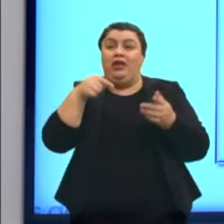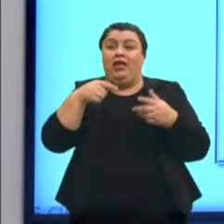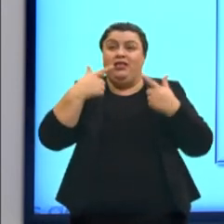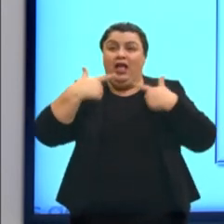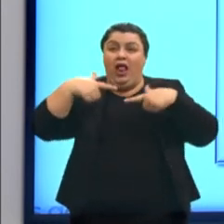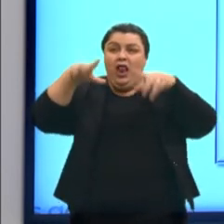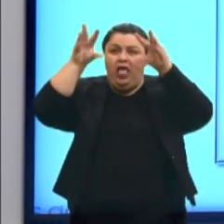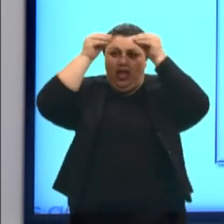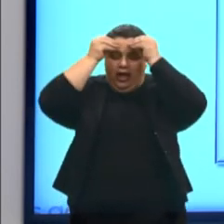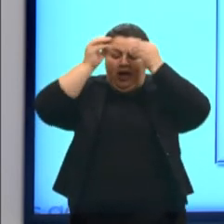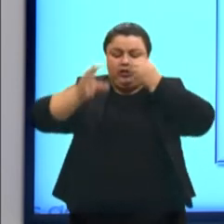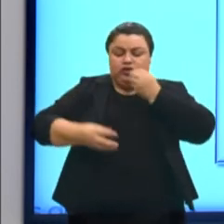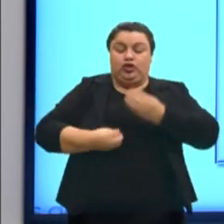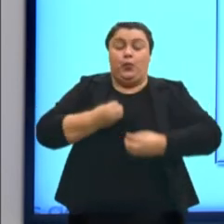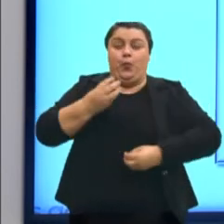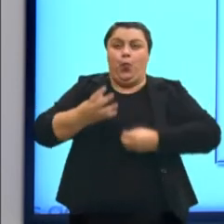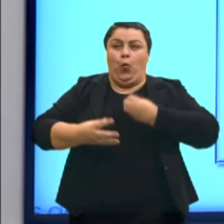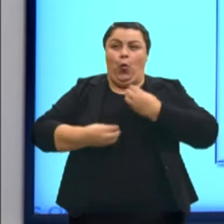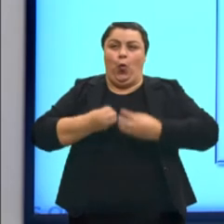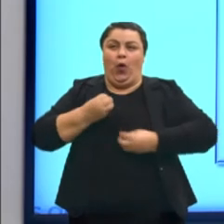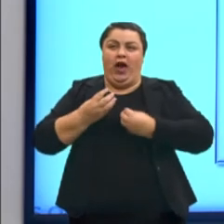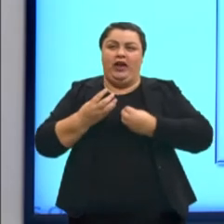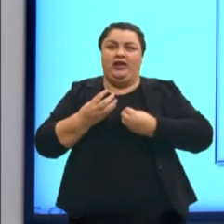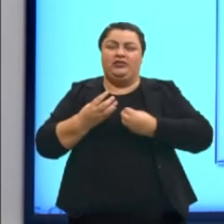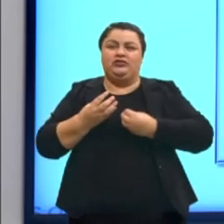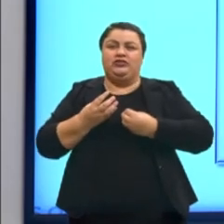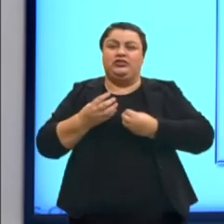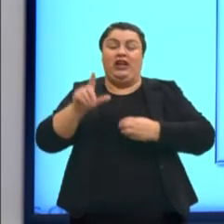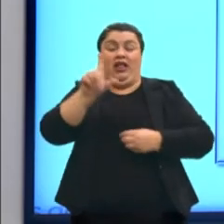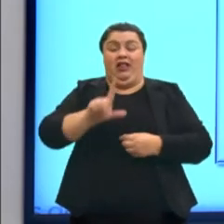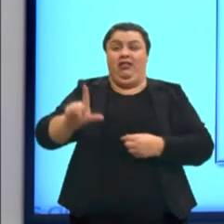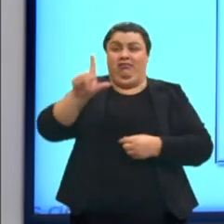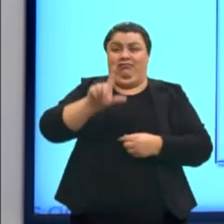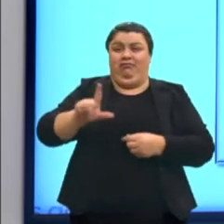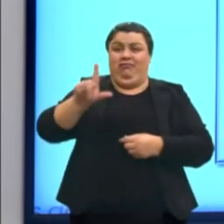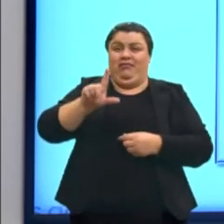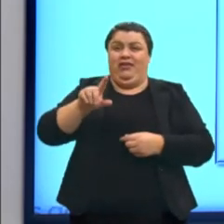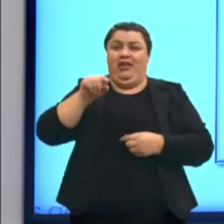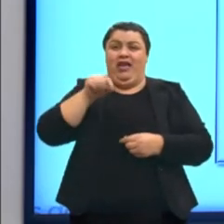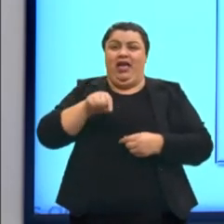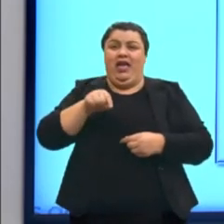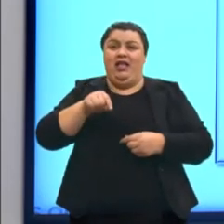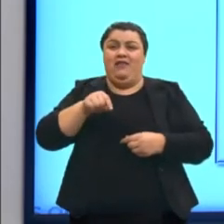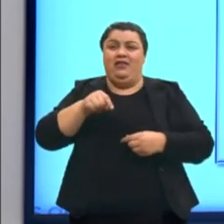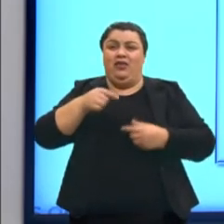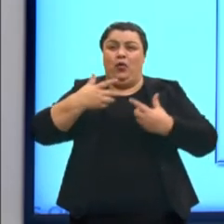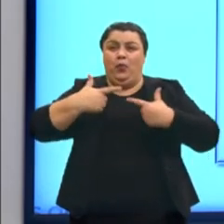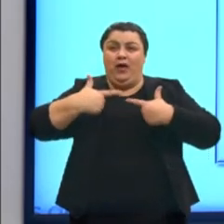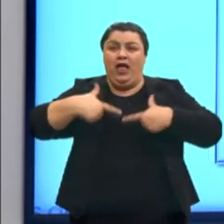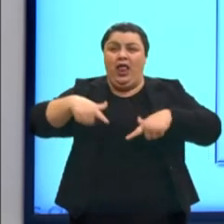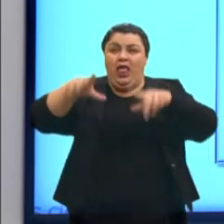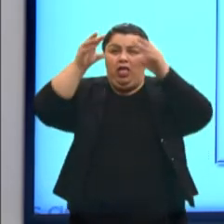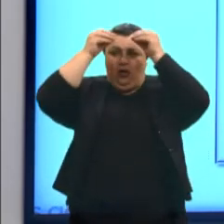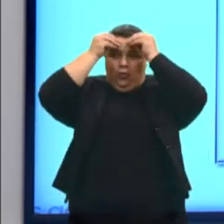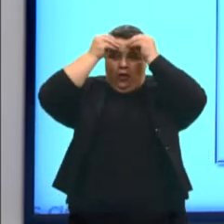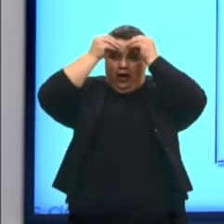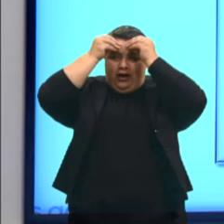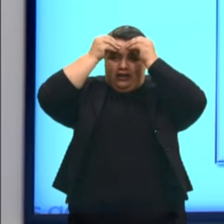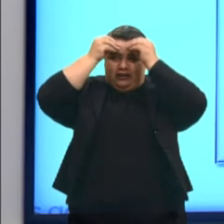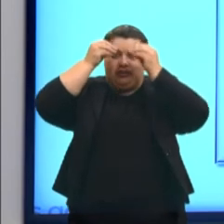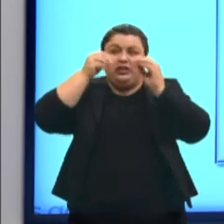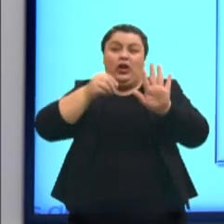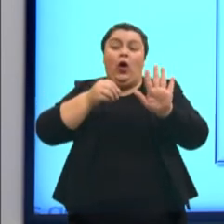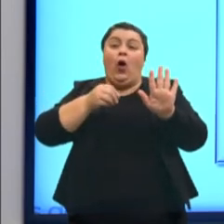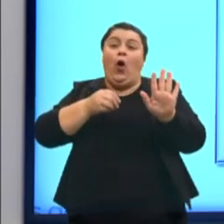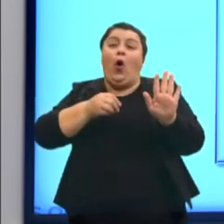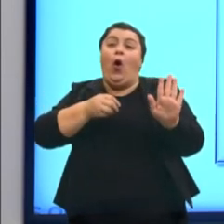gente chama de linguagem poética, essa linguagem literária, ela vai ser uma linguagem conotativa. Anotem esse